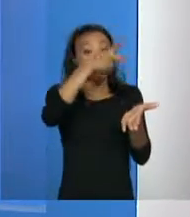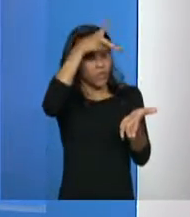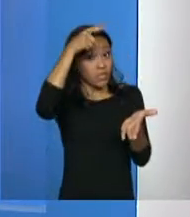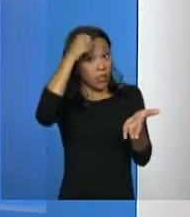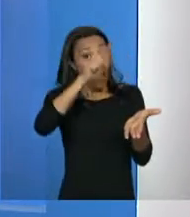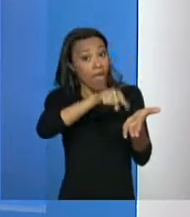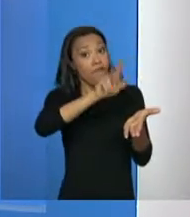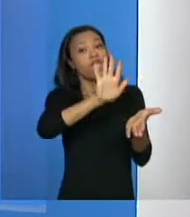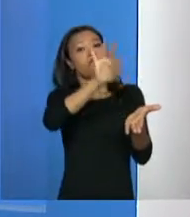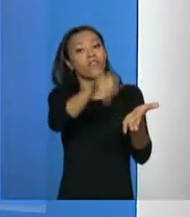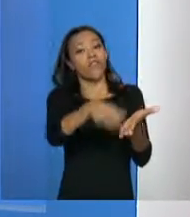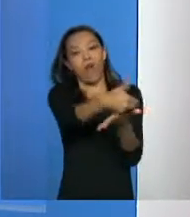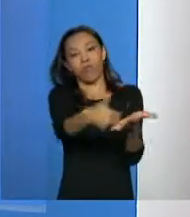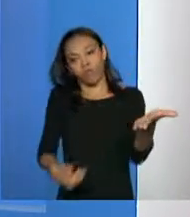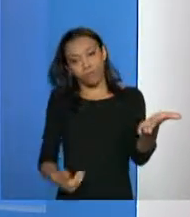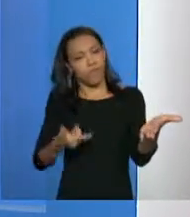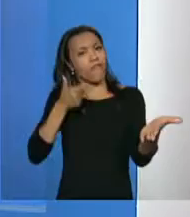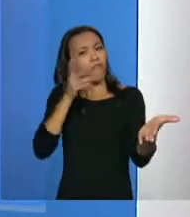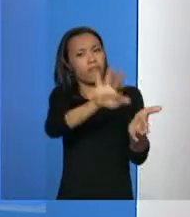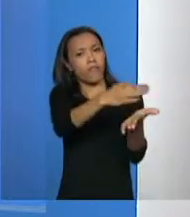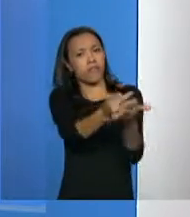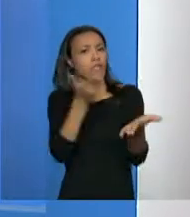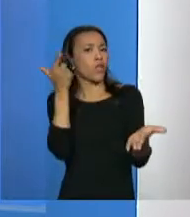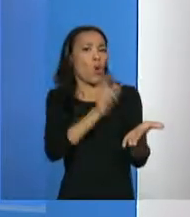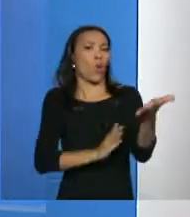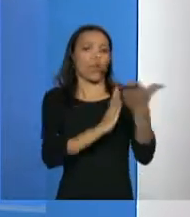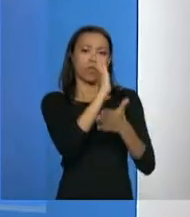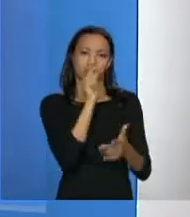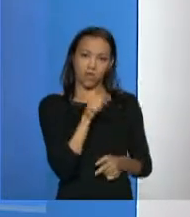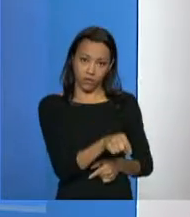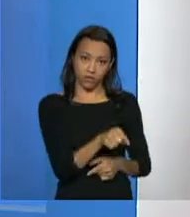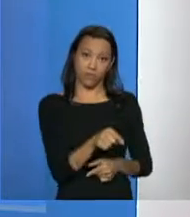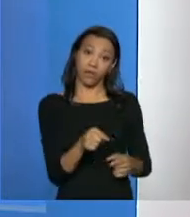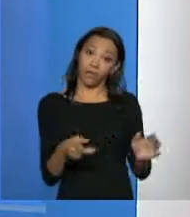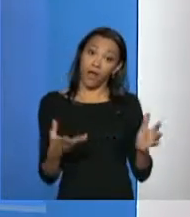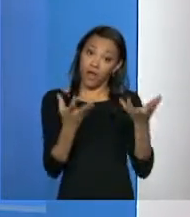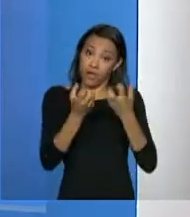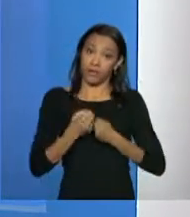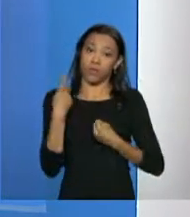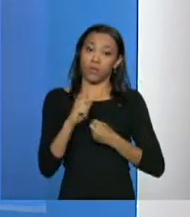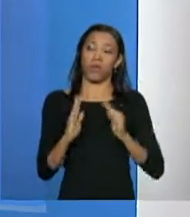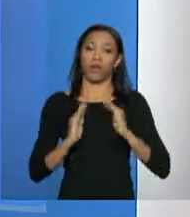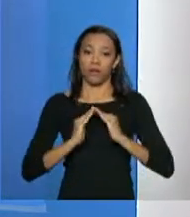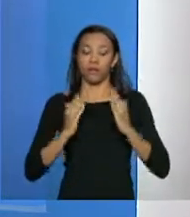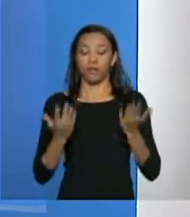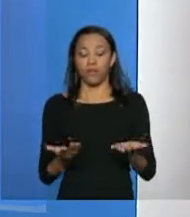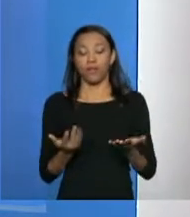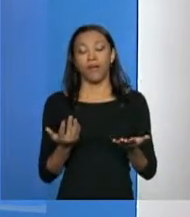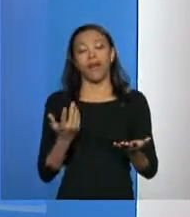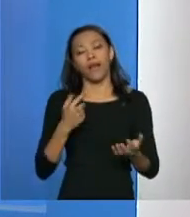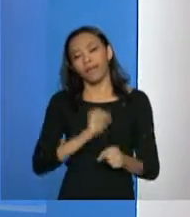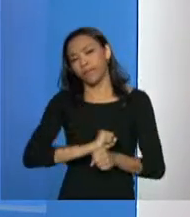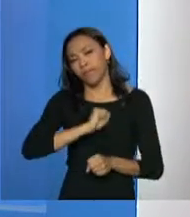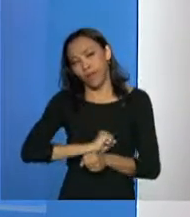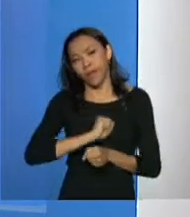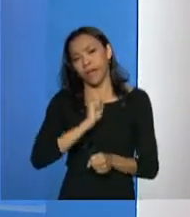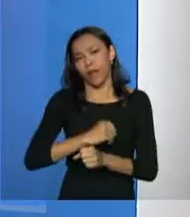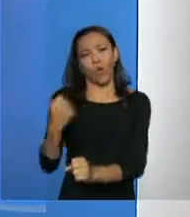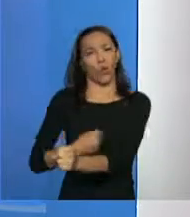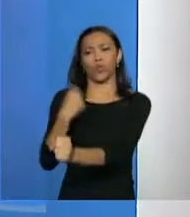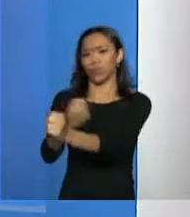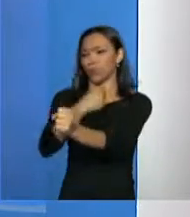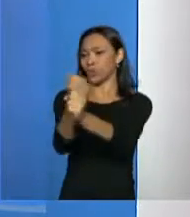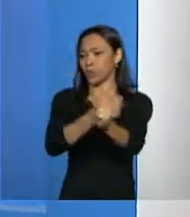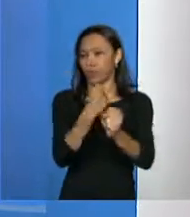final das famílias aprovadas para aquele empreendimento. A partir daí é dar o tempo mesmo de ficar pronta as casas, etc., para